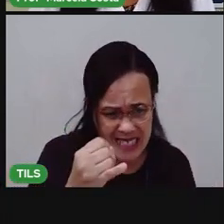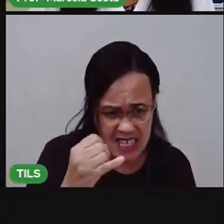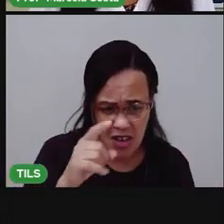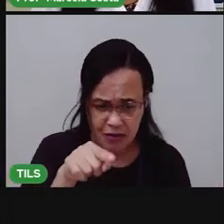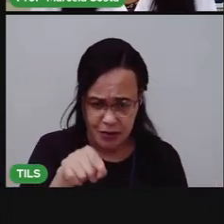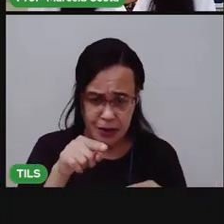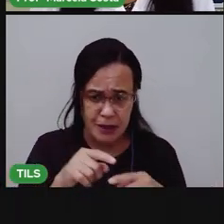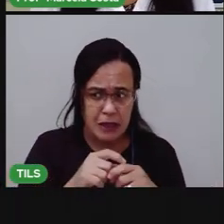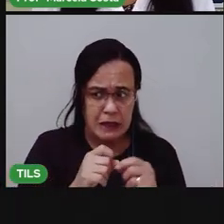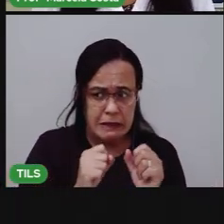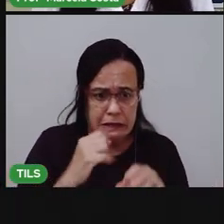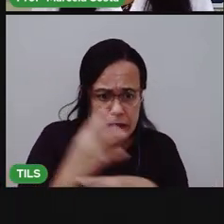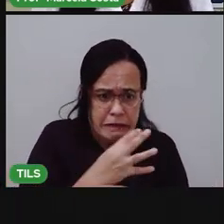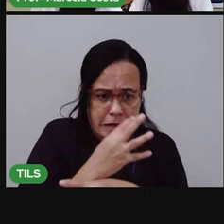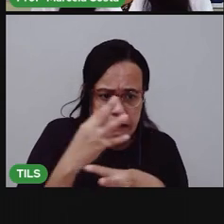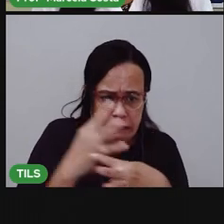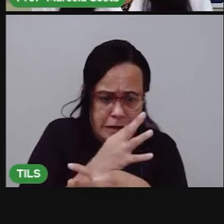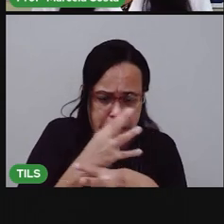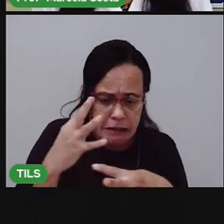exemplo.